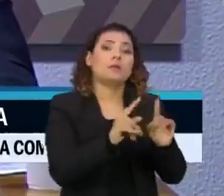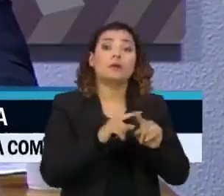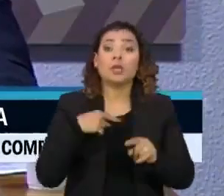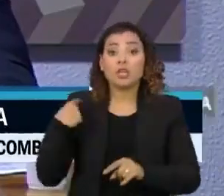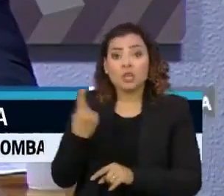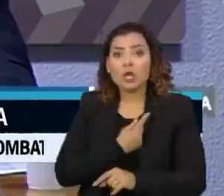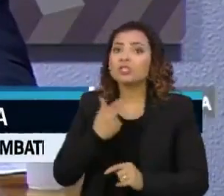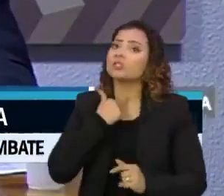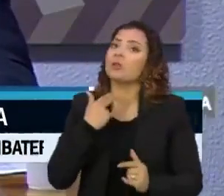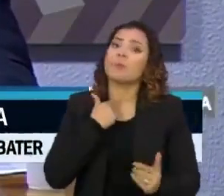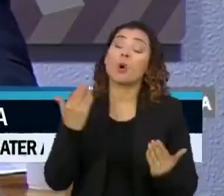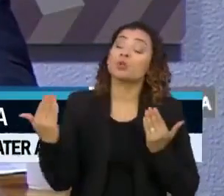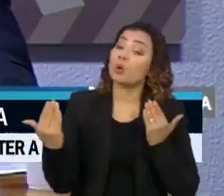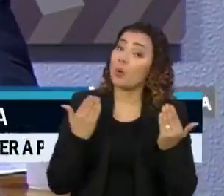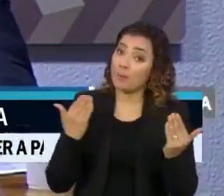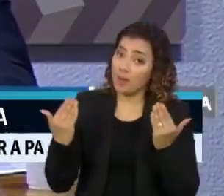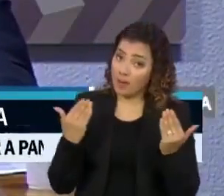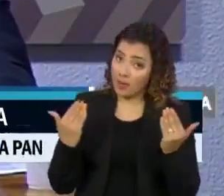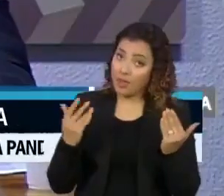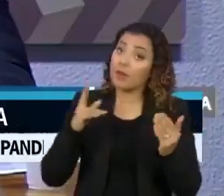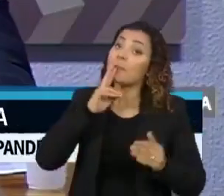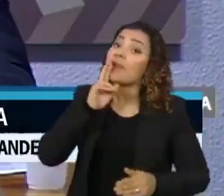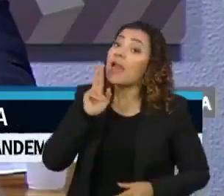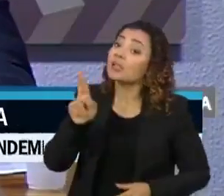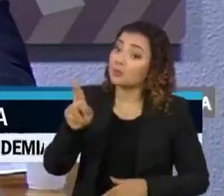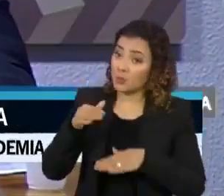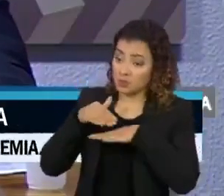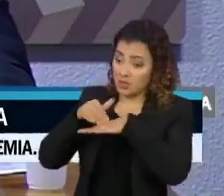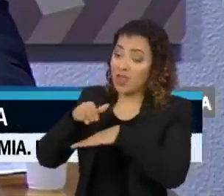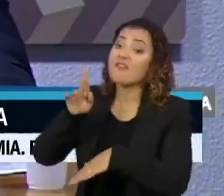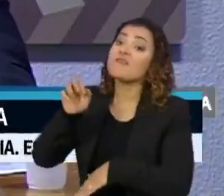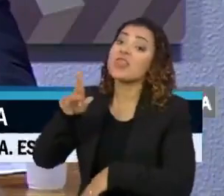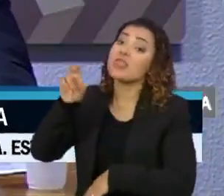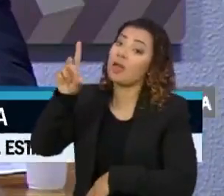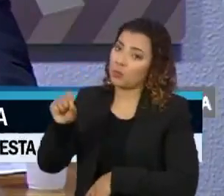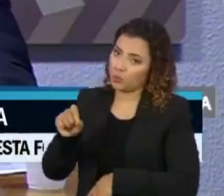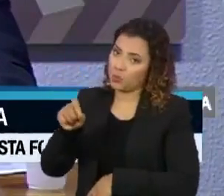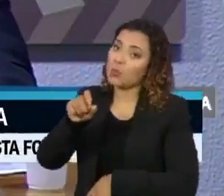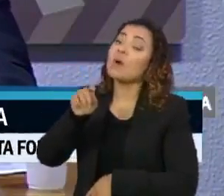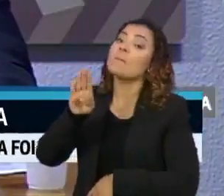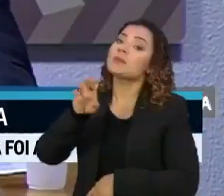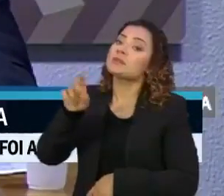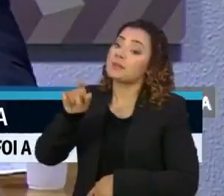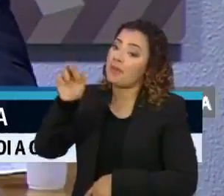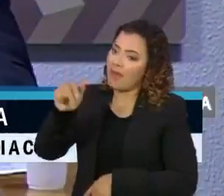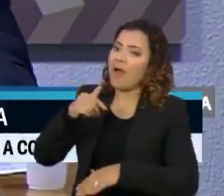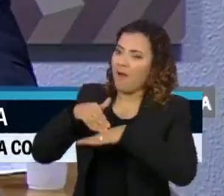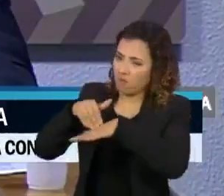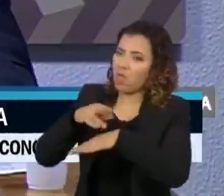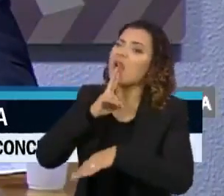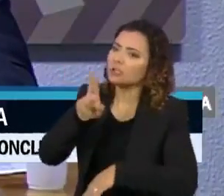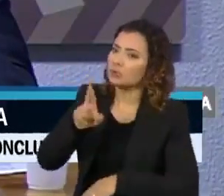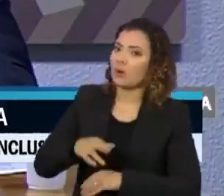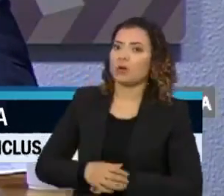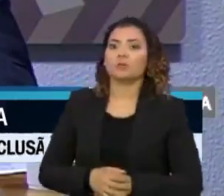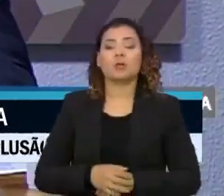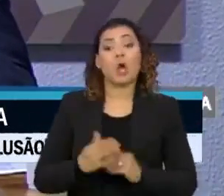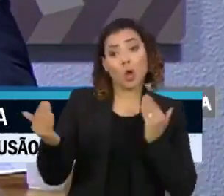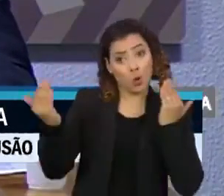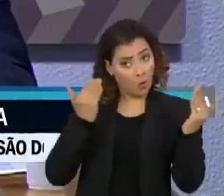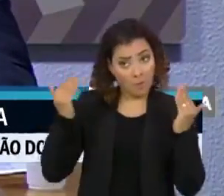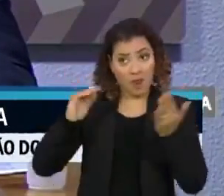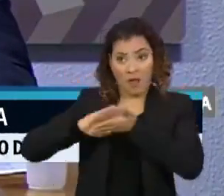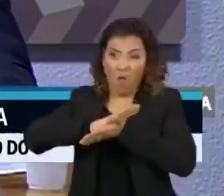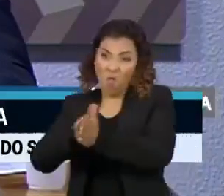podemos comparar, e aqui uma resposta ao senador Fernando Bezerra, uma barbárie